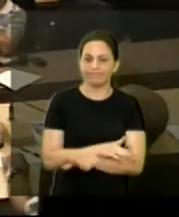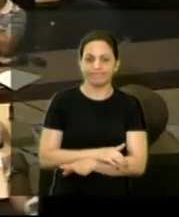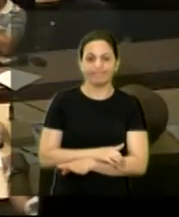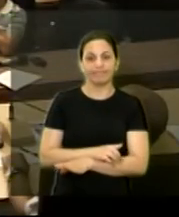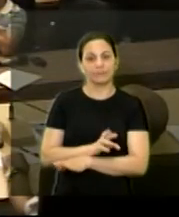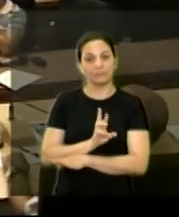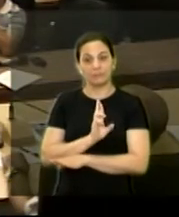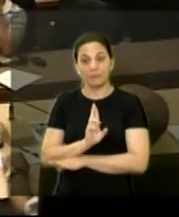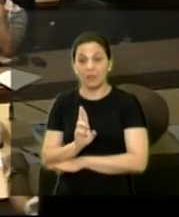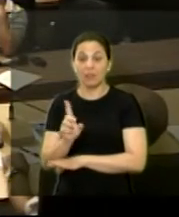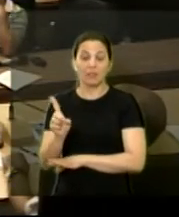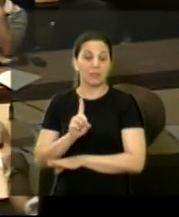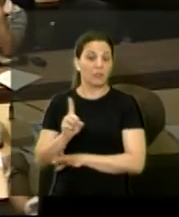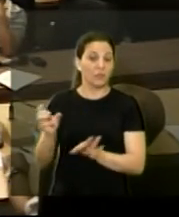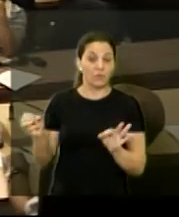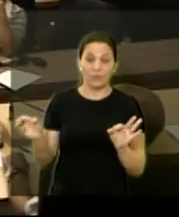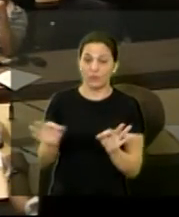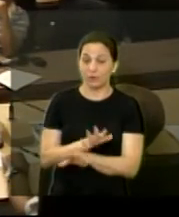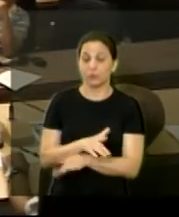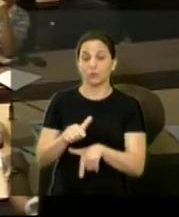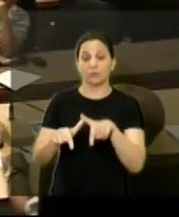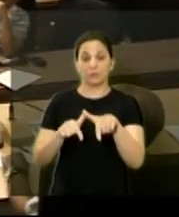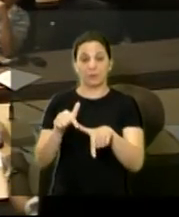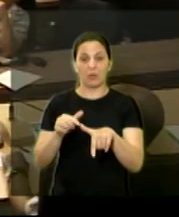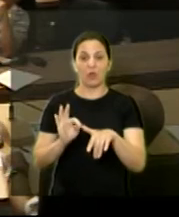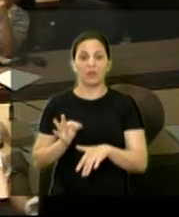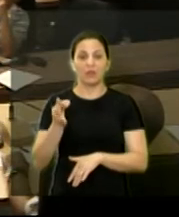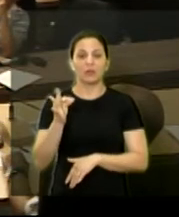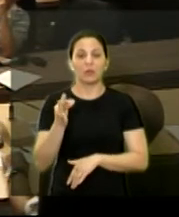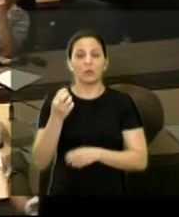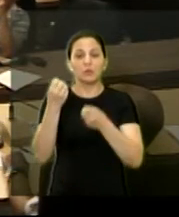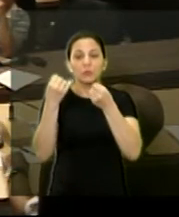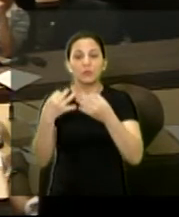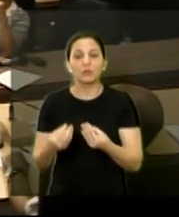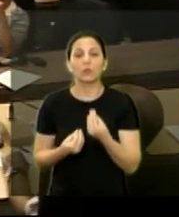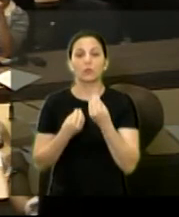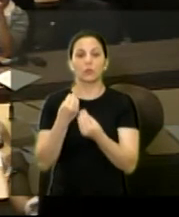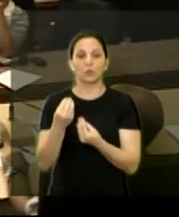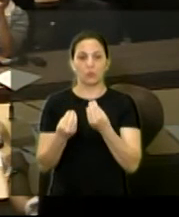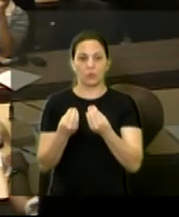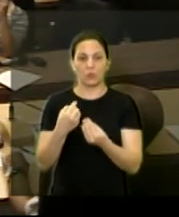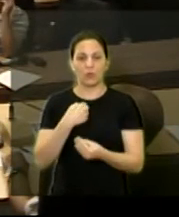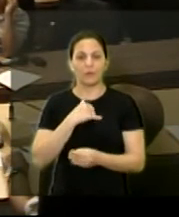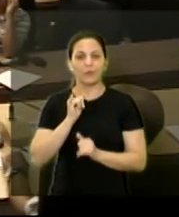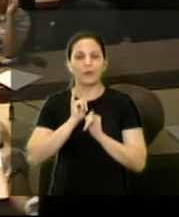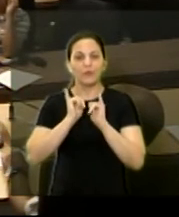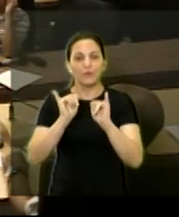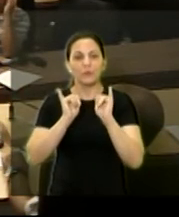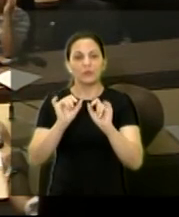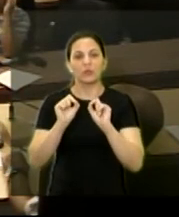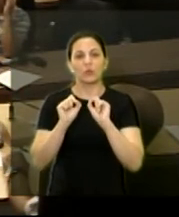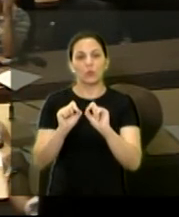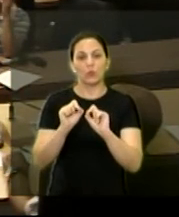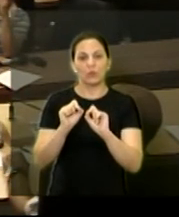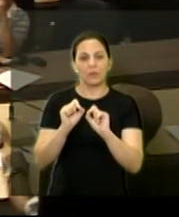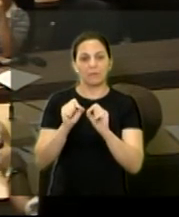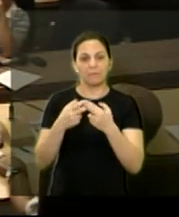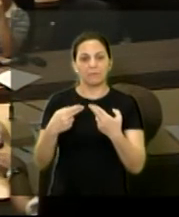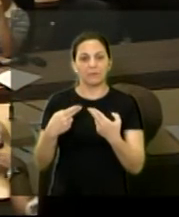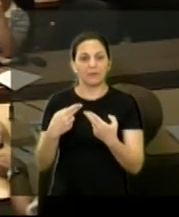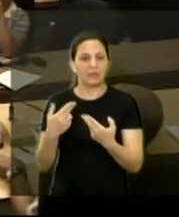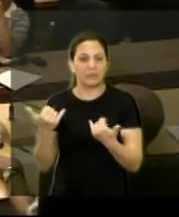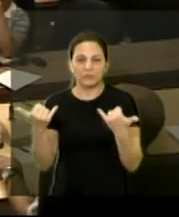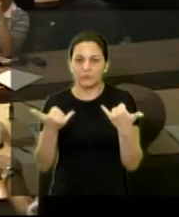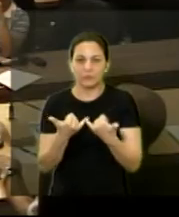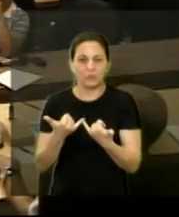foi feita aí que está tecnicamente não sei da explicação exata mas o que eu tenho de informação não sei se o PIF tem alguma informação também é que foi